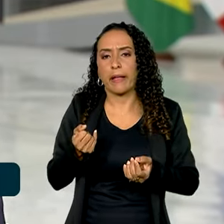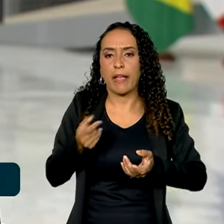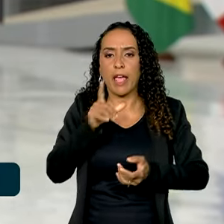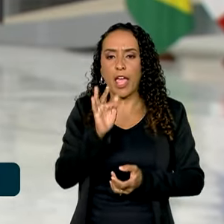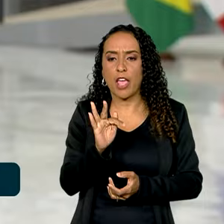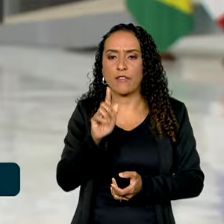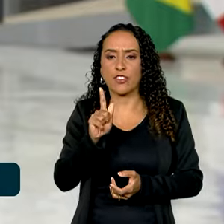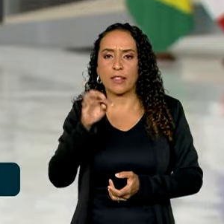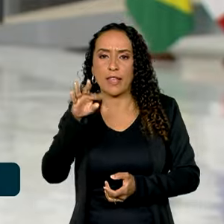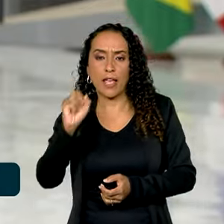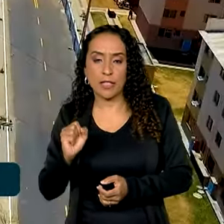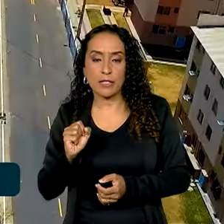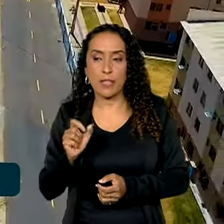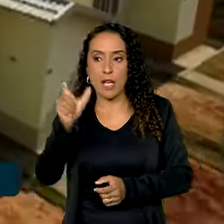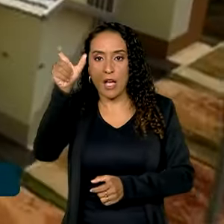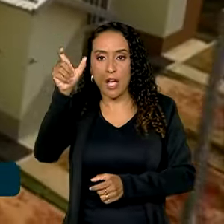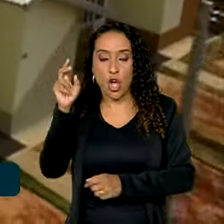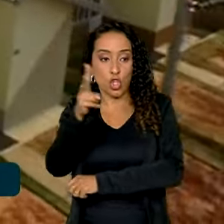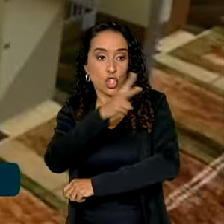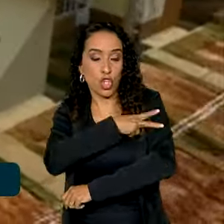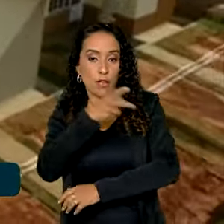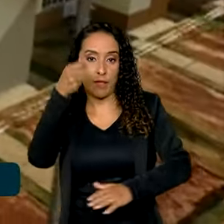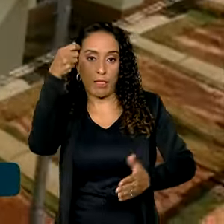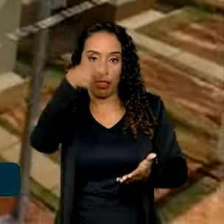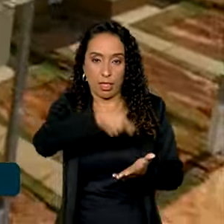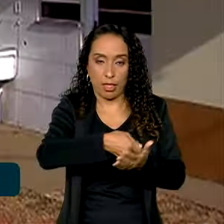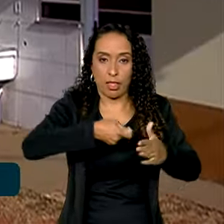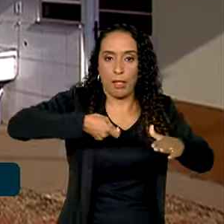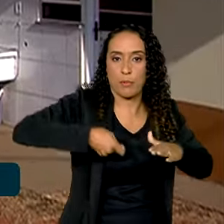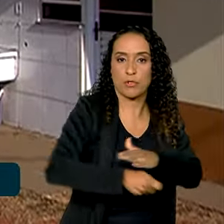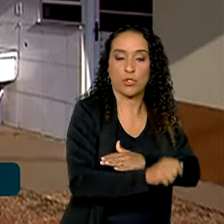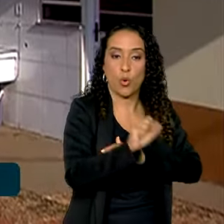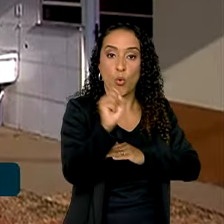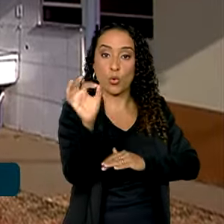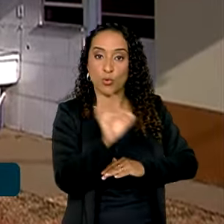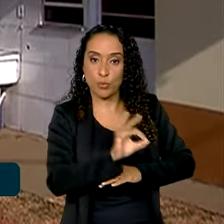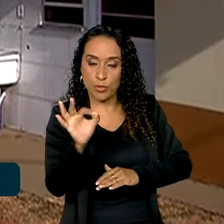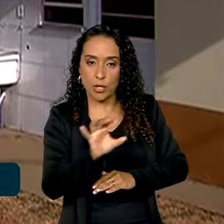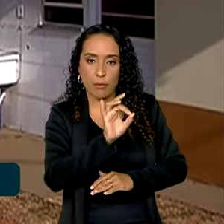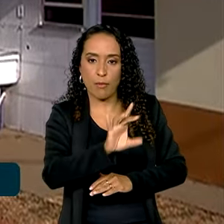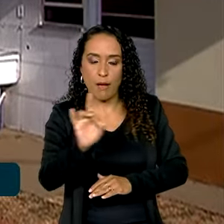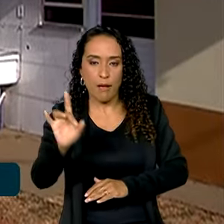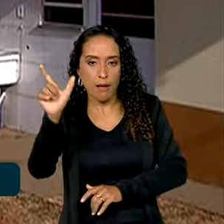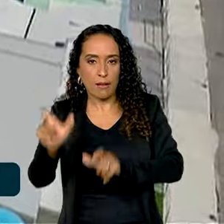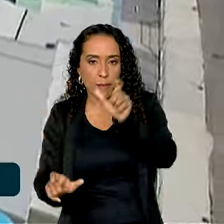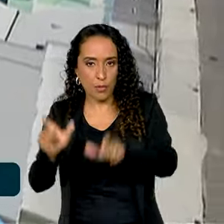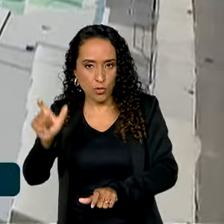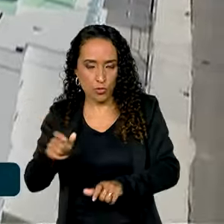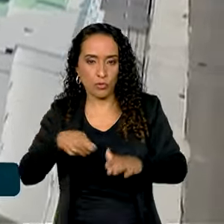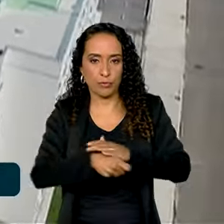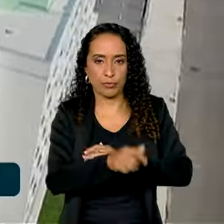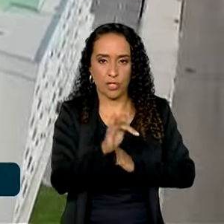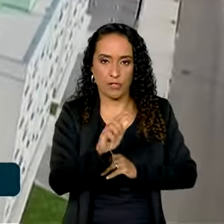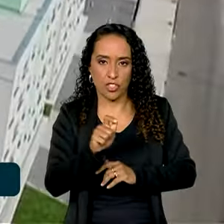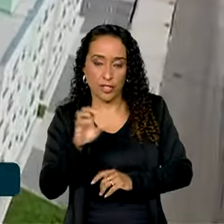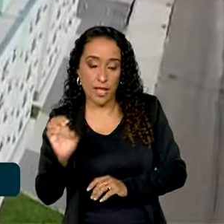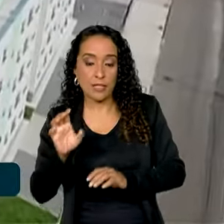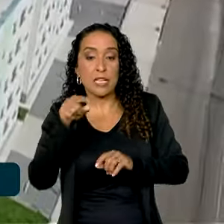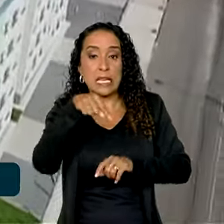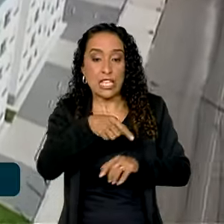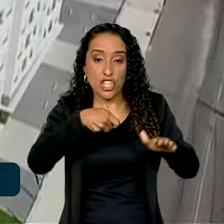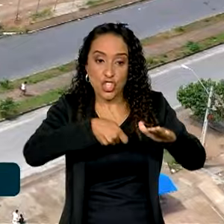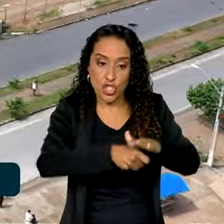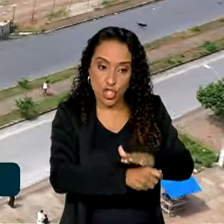O empregador deposita mensalmente 8% do valor do salário pago a cada funcionário na conta do FGTS. Em vez desse